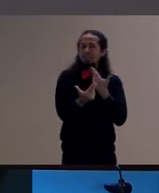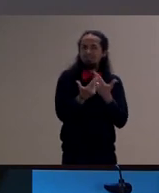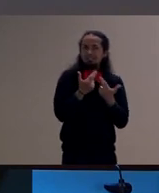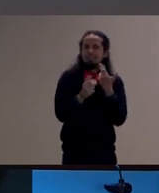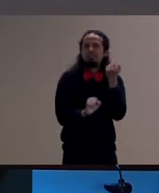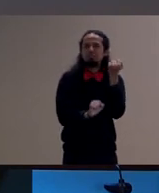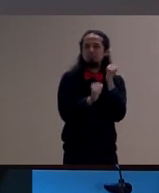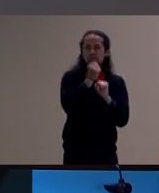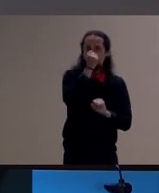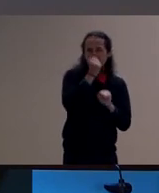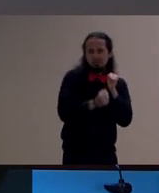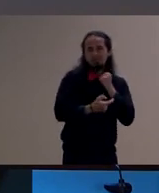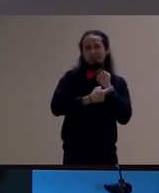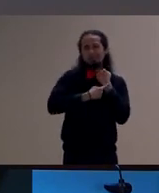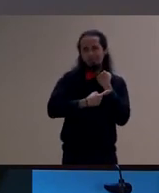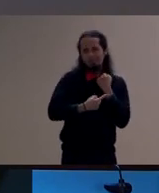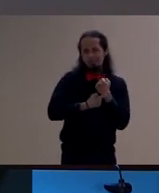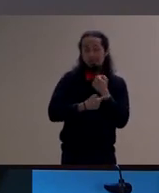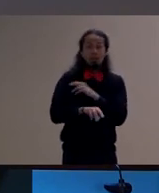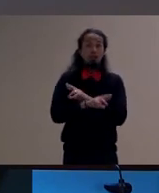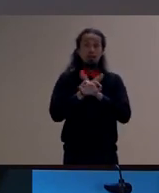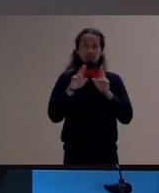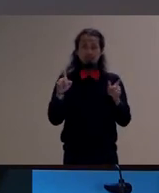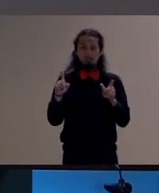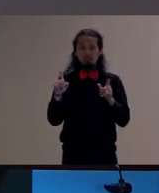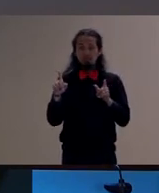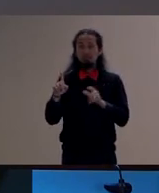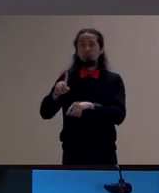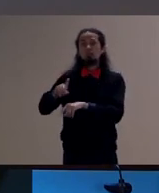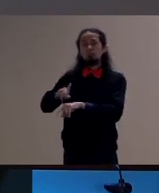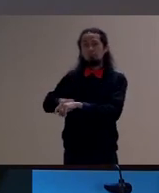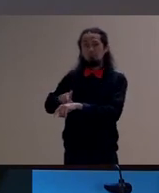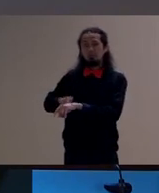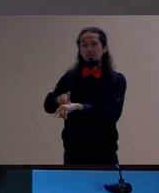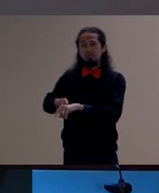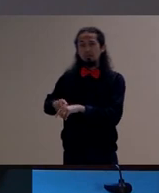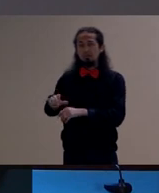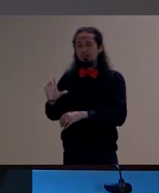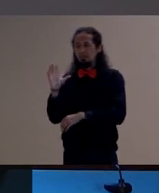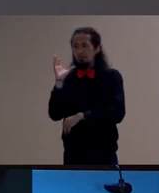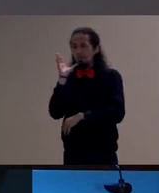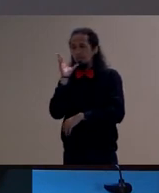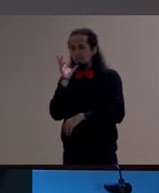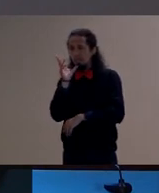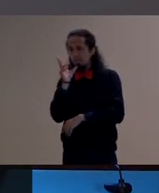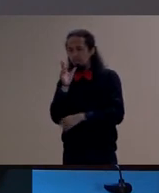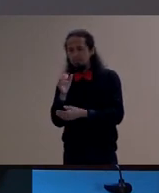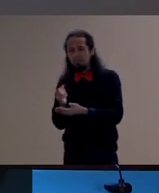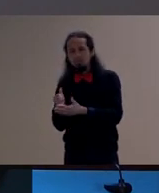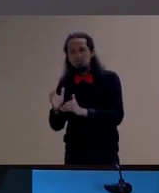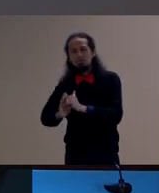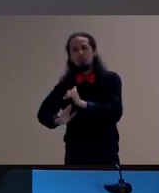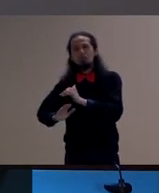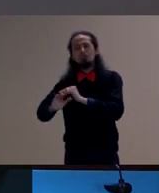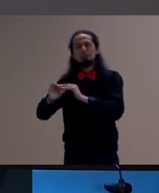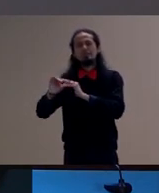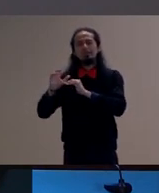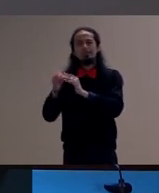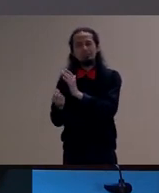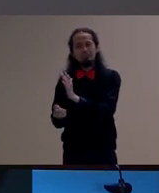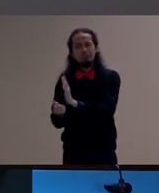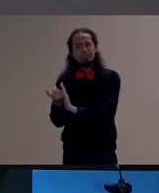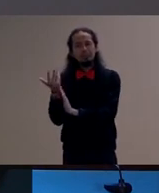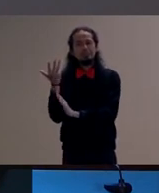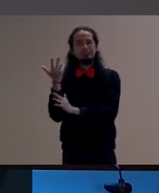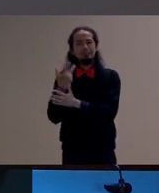bem diferente do ritmo lento da artesania onde ia